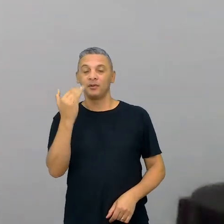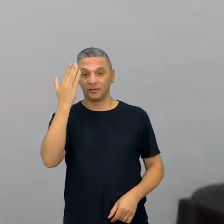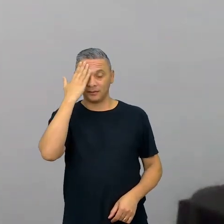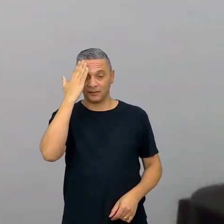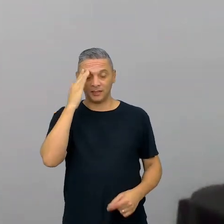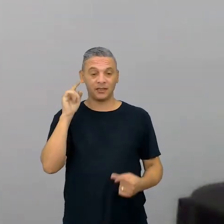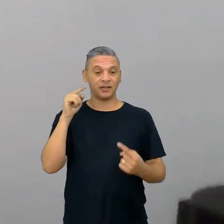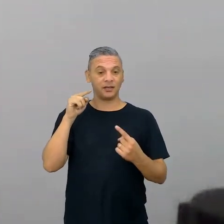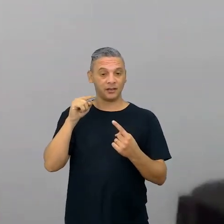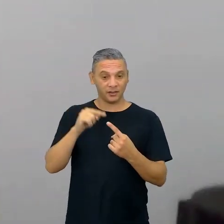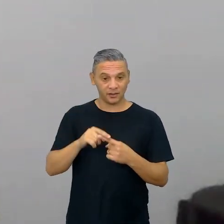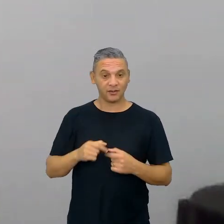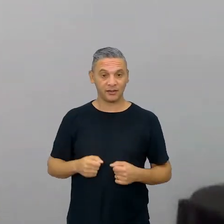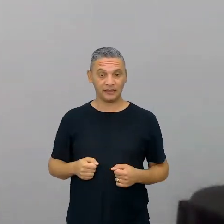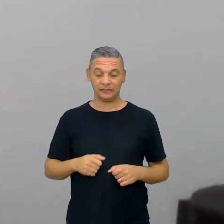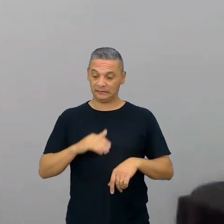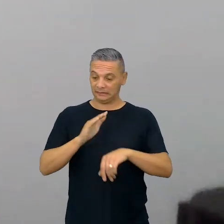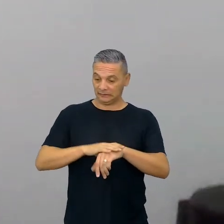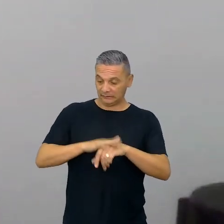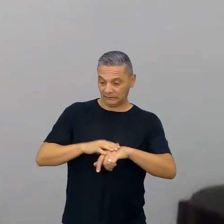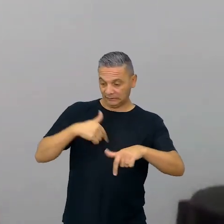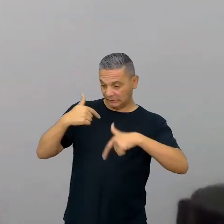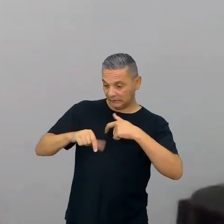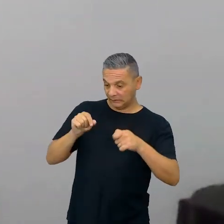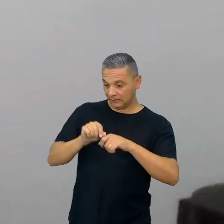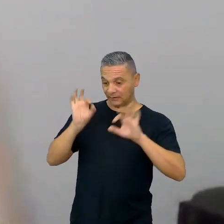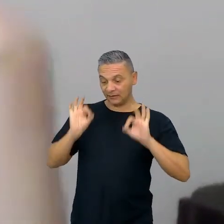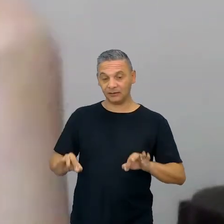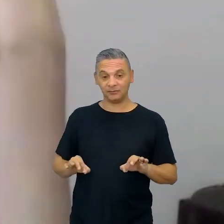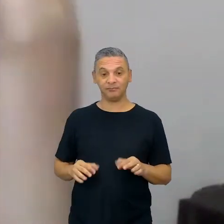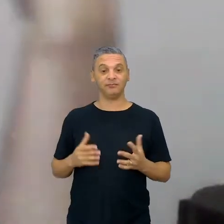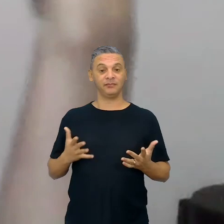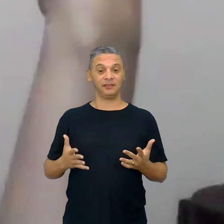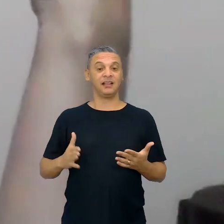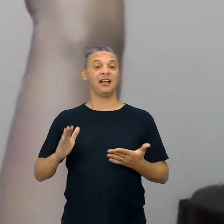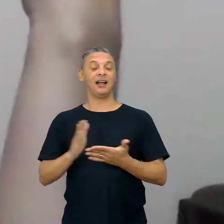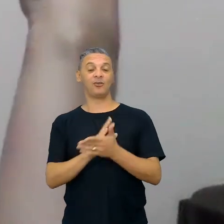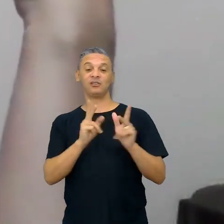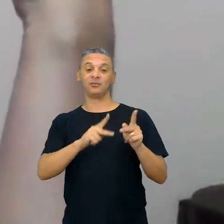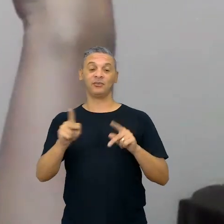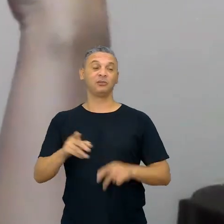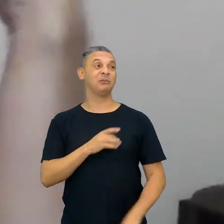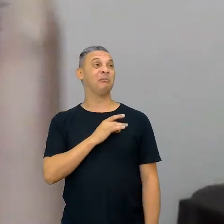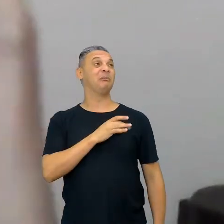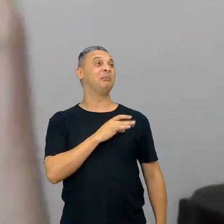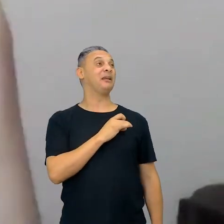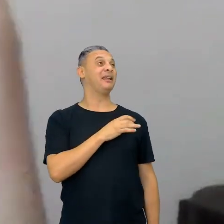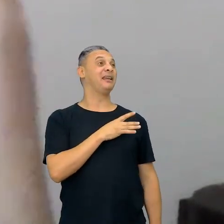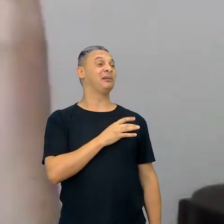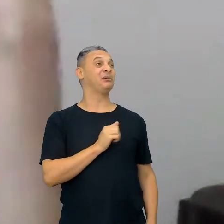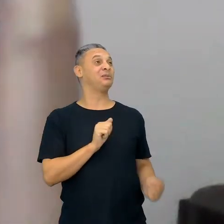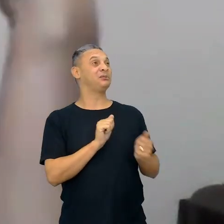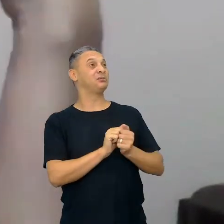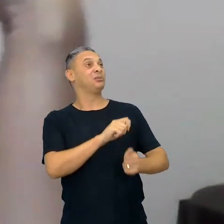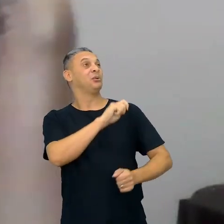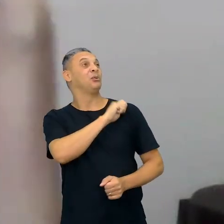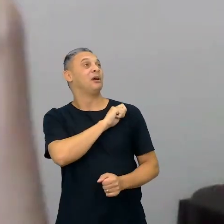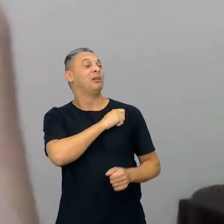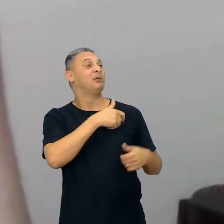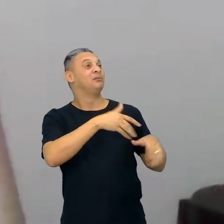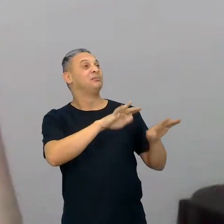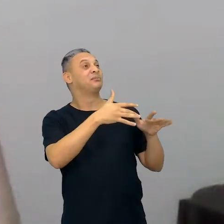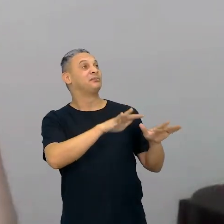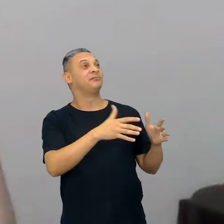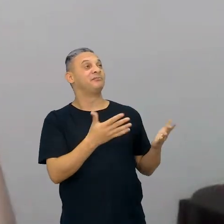pediram, quero mais mão na massa, mas eu sei também que tem professores que têm medo desse trabalho com os estudantes, de deixar esse